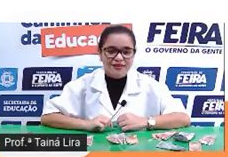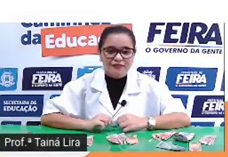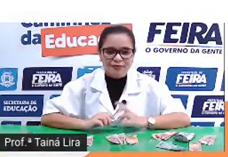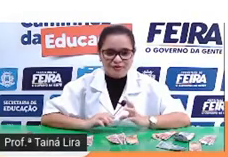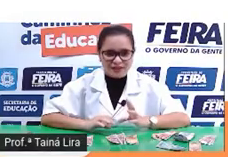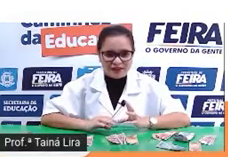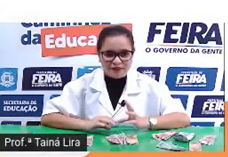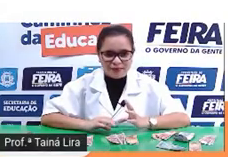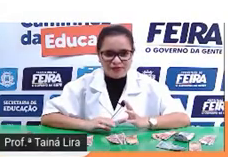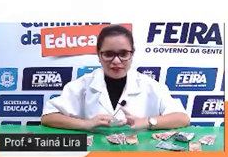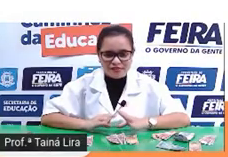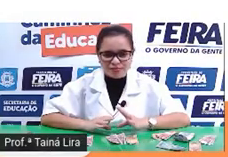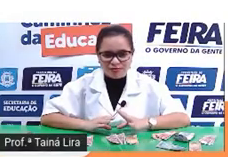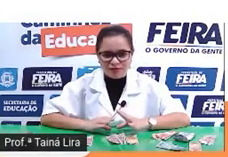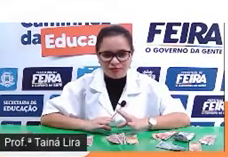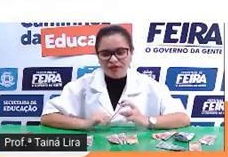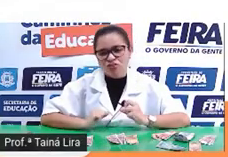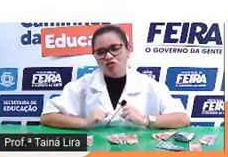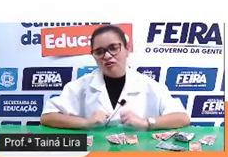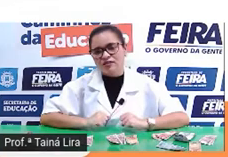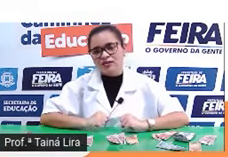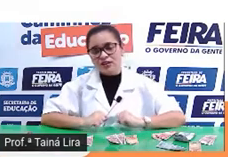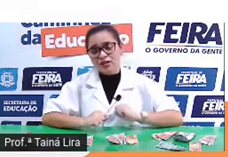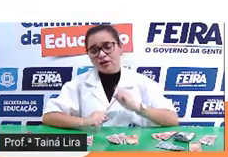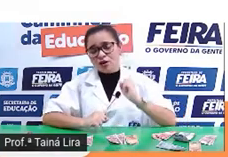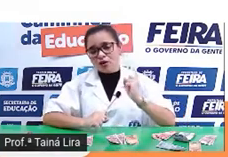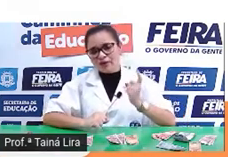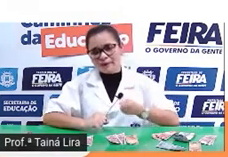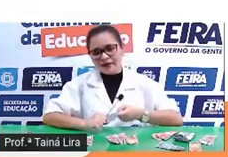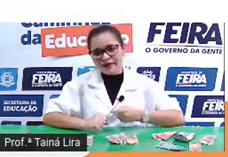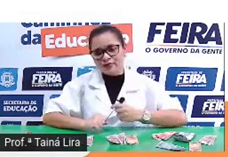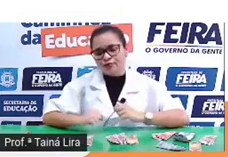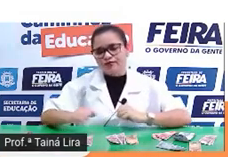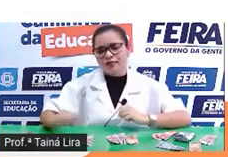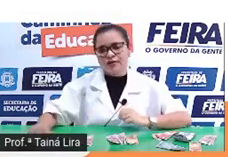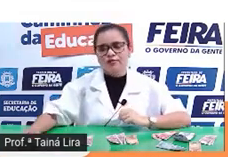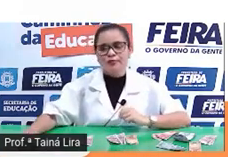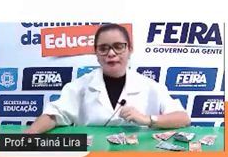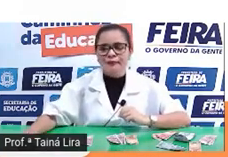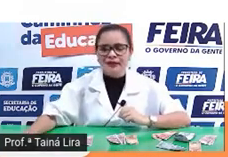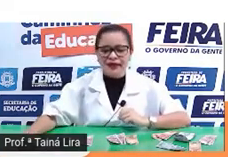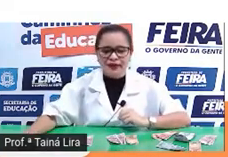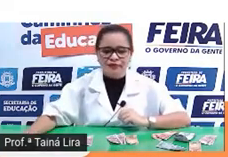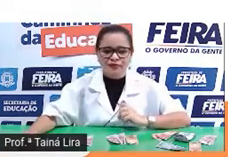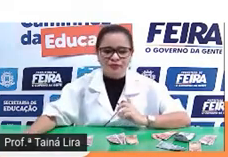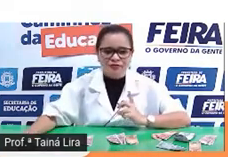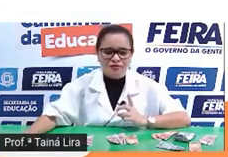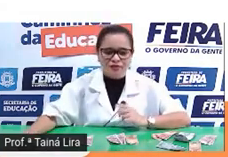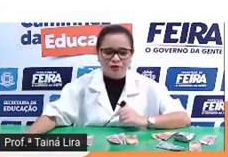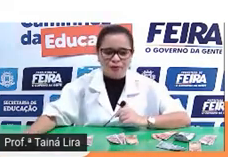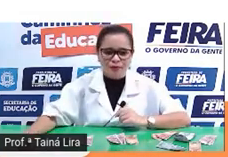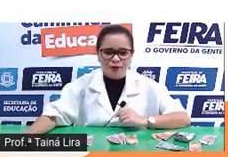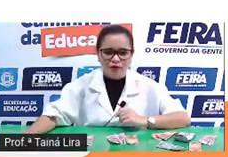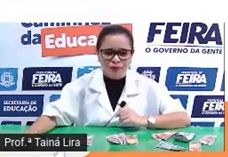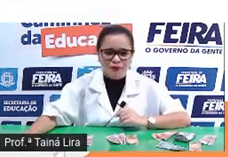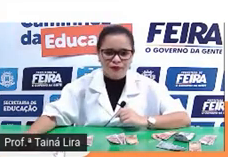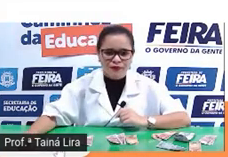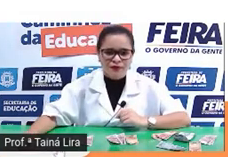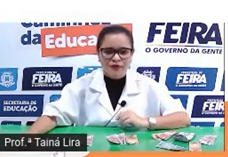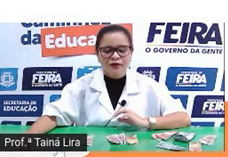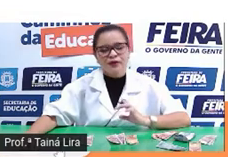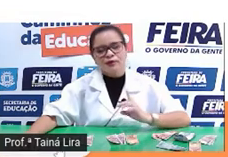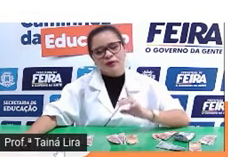então vamos lá, vamos ver, segundo ano, o é que a gente tem aqui, Roberto foi ao supermercado, vamos ver o que ele comprou,